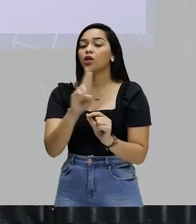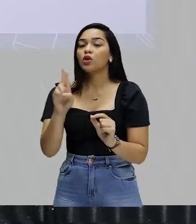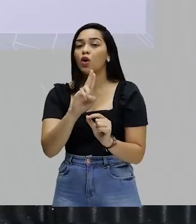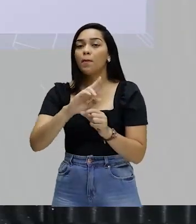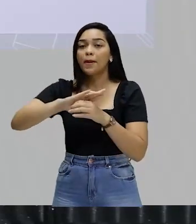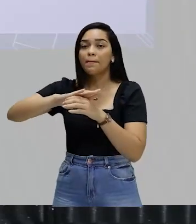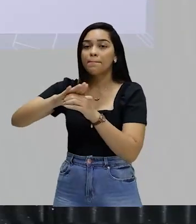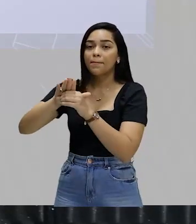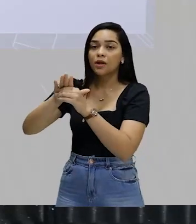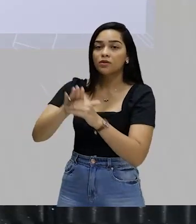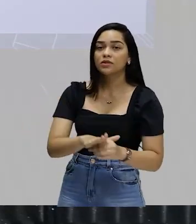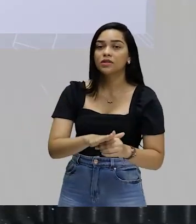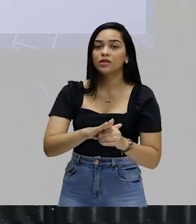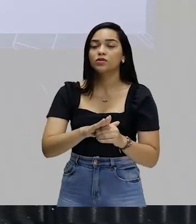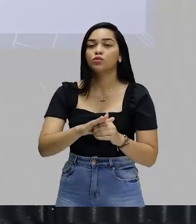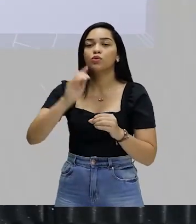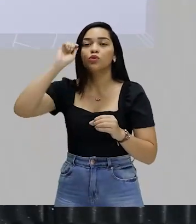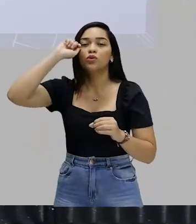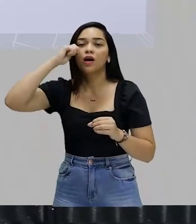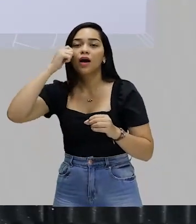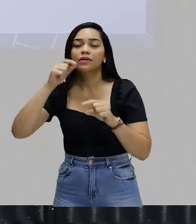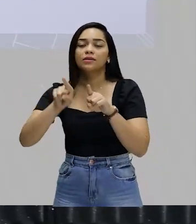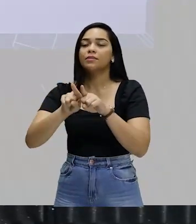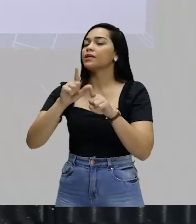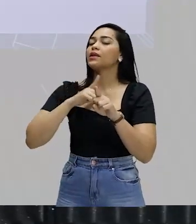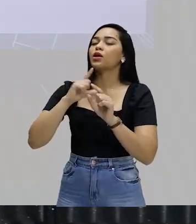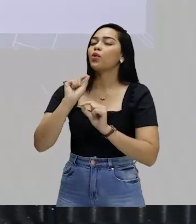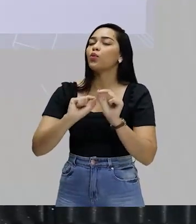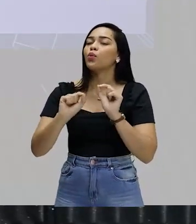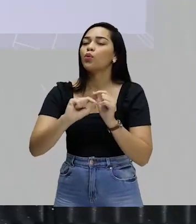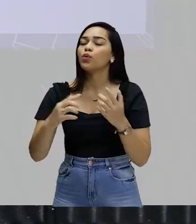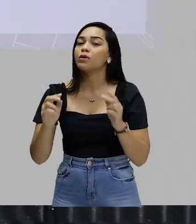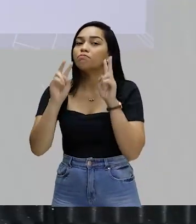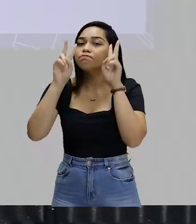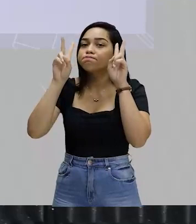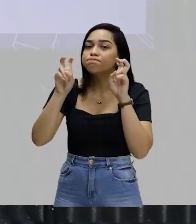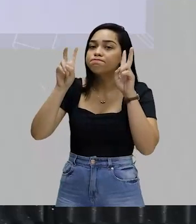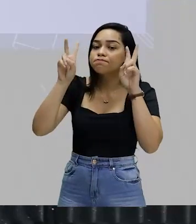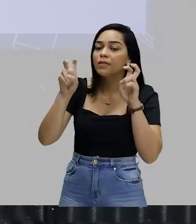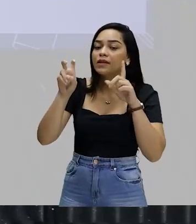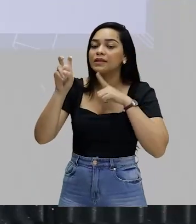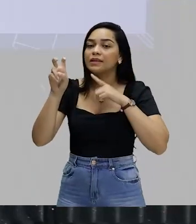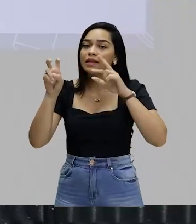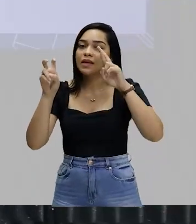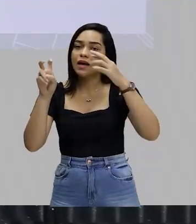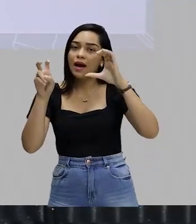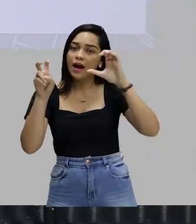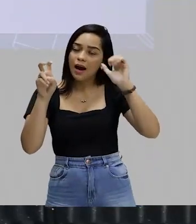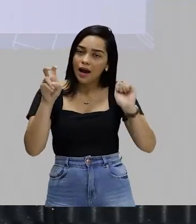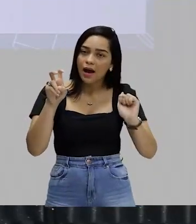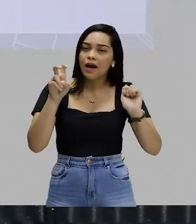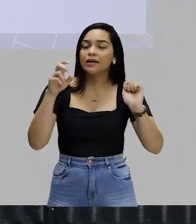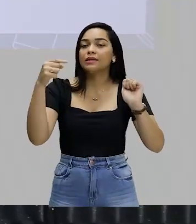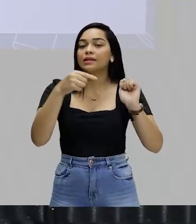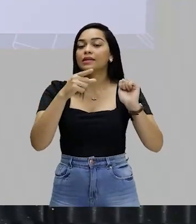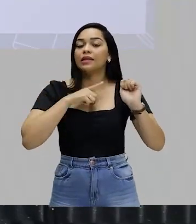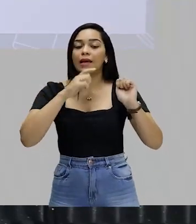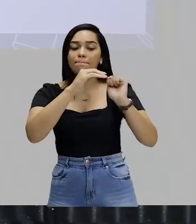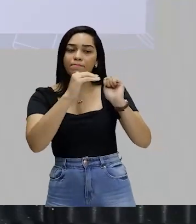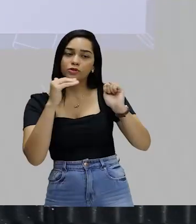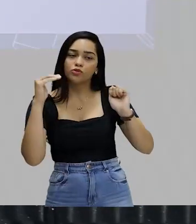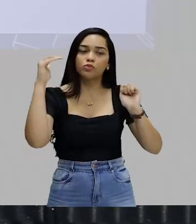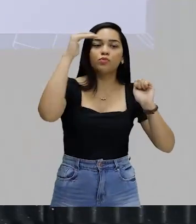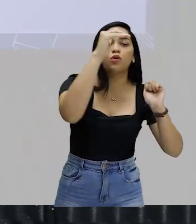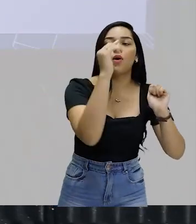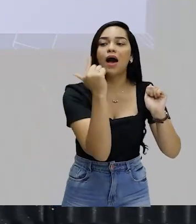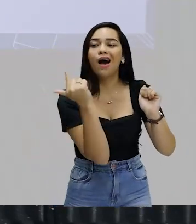preconceito racial. Estabelecendo que existem, entre aspas, raças que sejam superiores